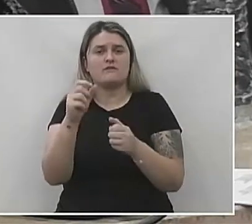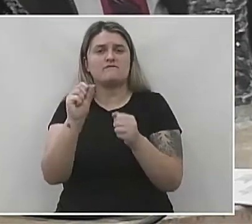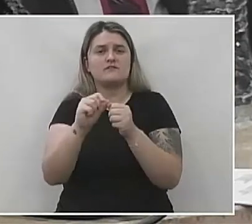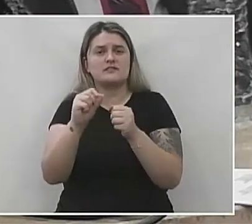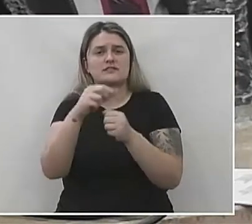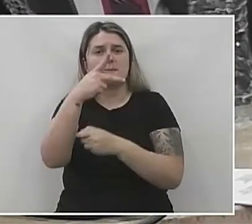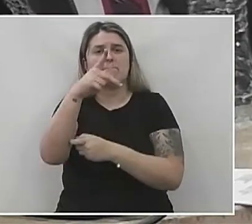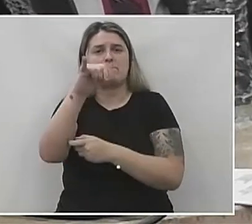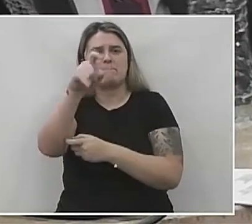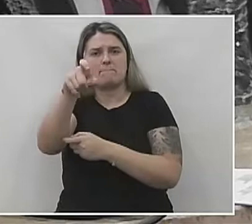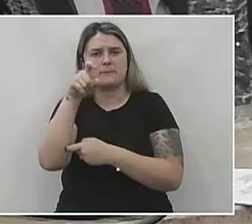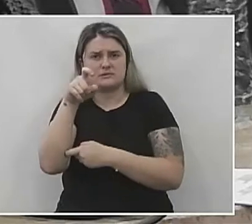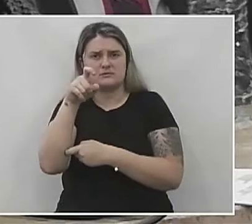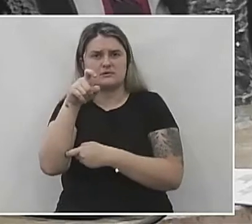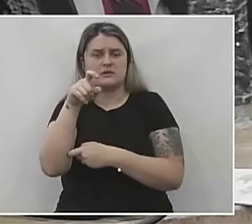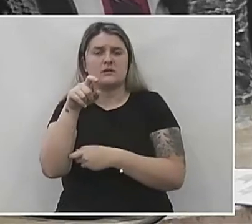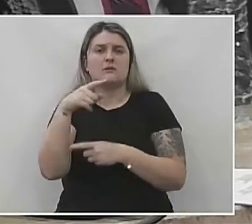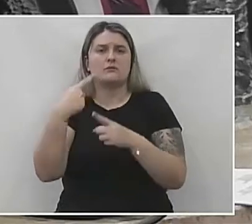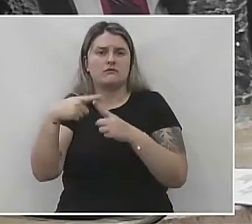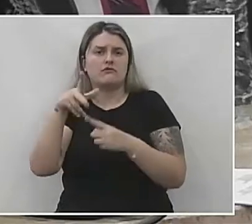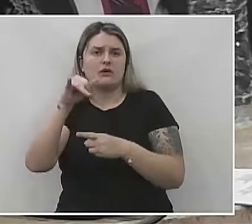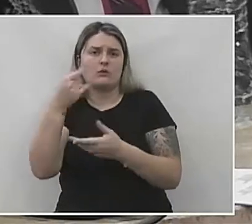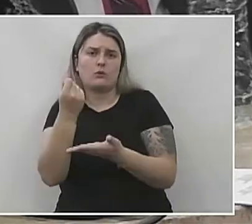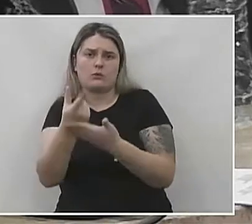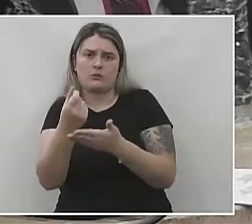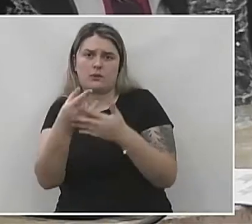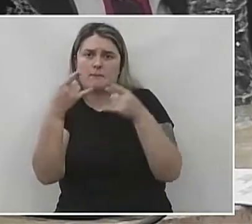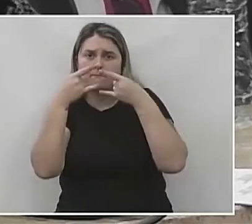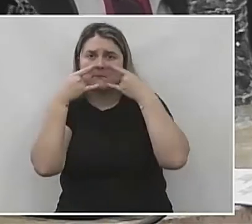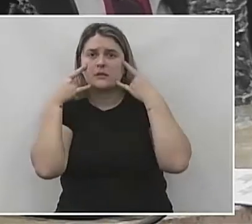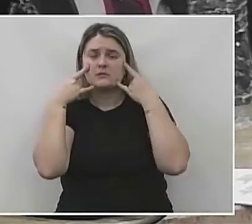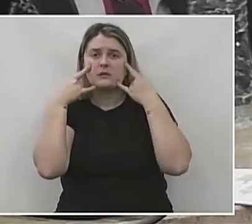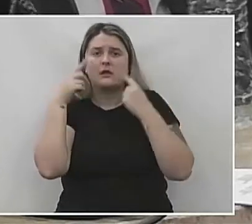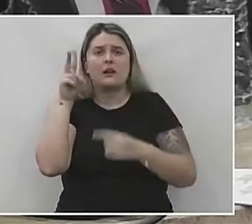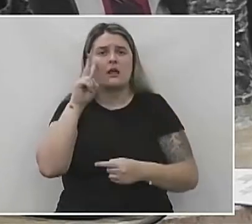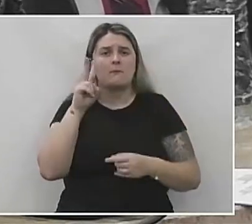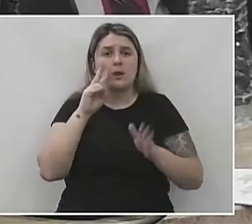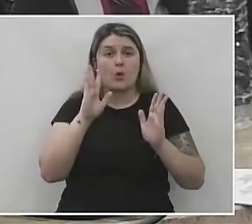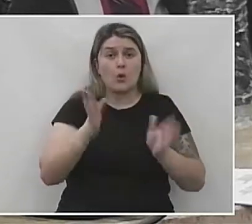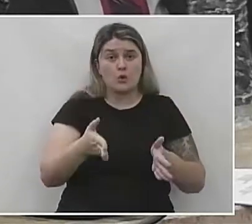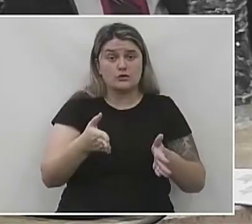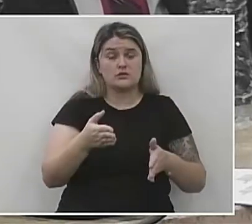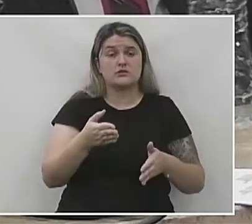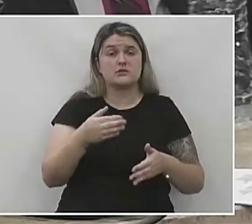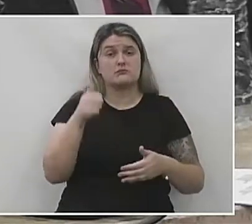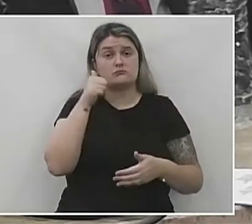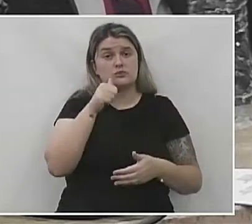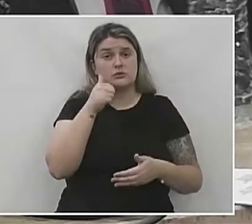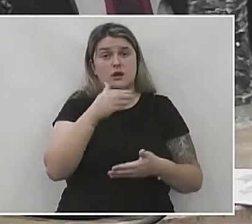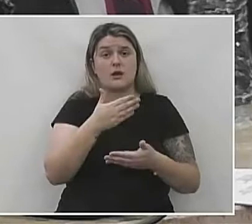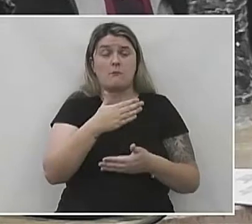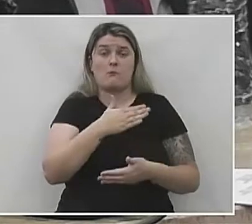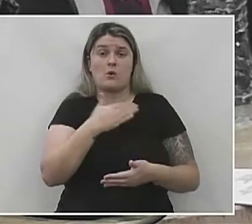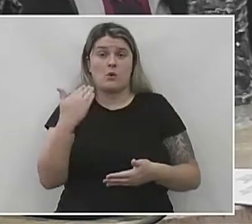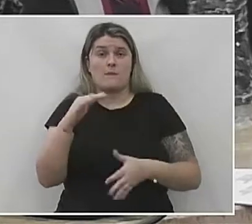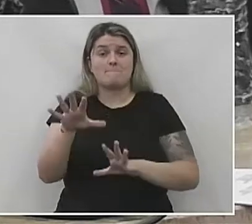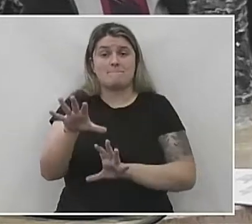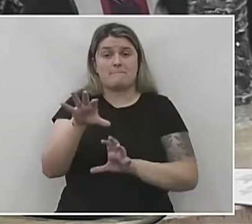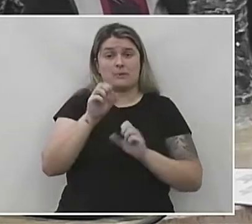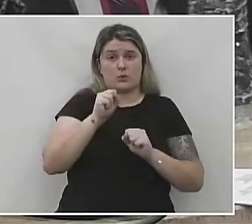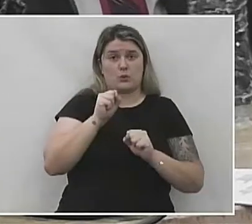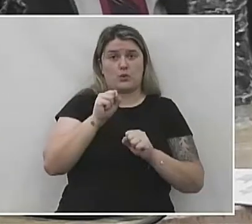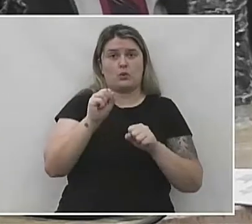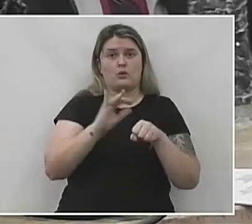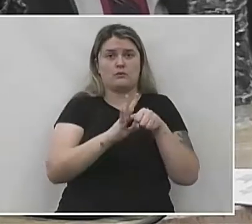Contestado, que vai ser convertido na compra dessas máscaras. Lembrando que hoje nós perdemos uma mulher aqui no município que pegou o Covid enquanto